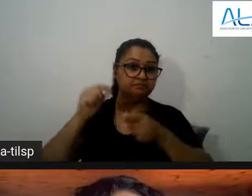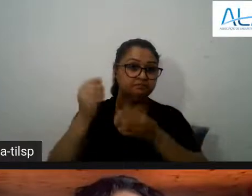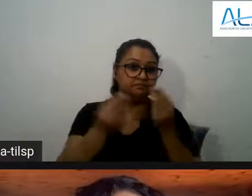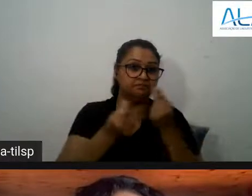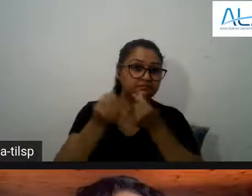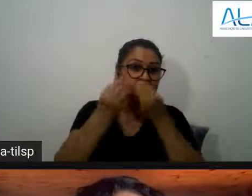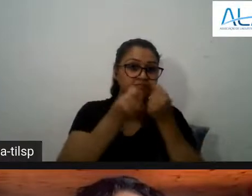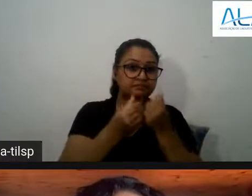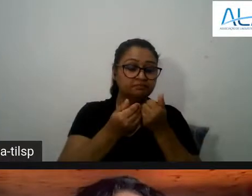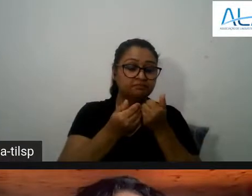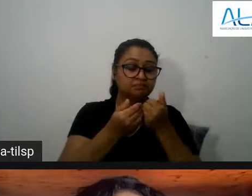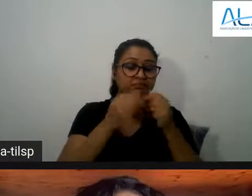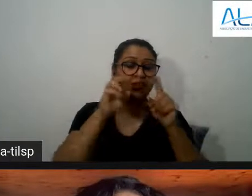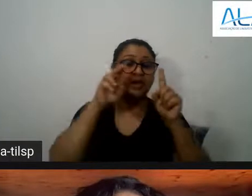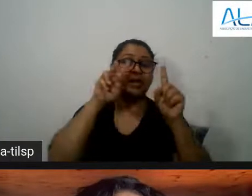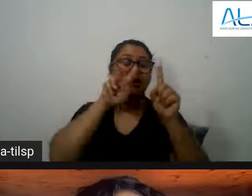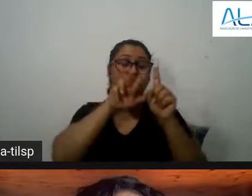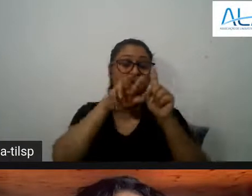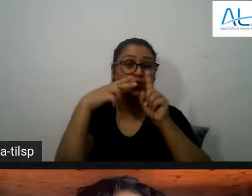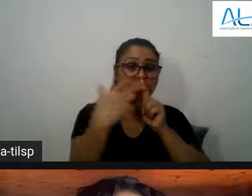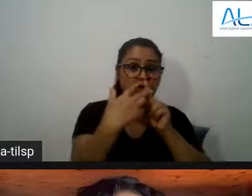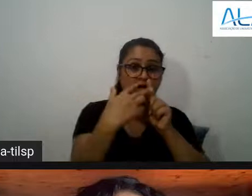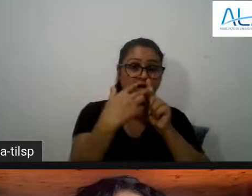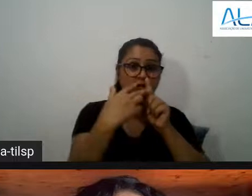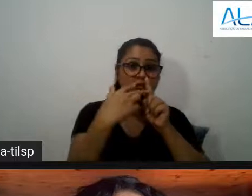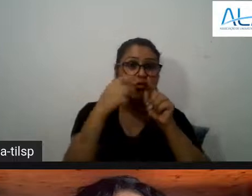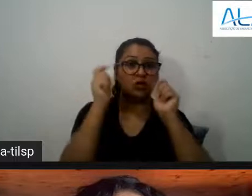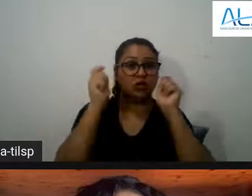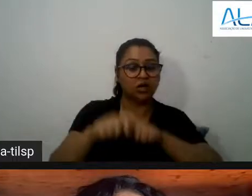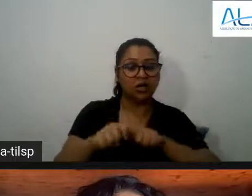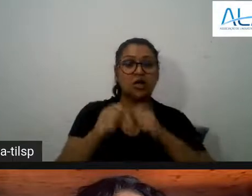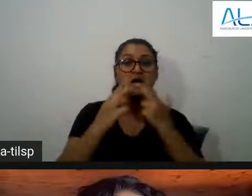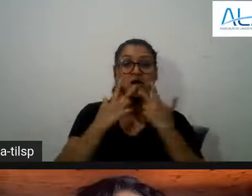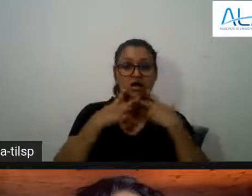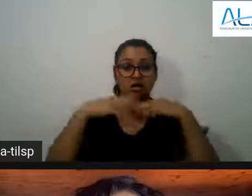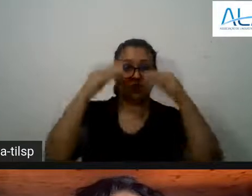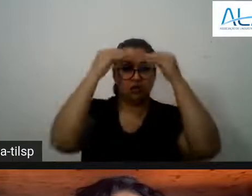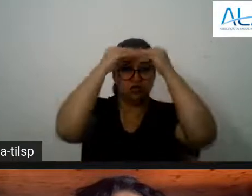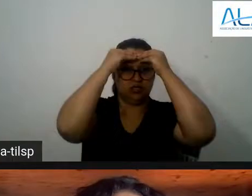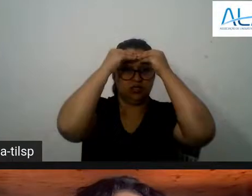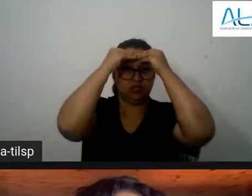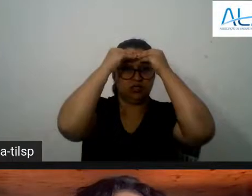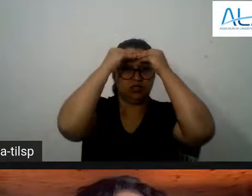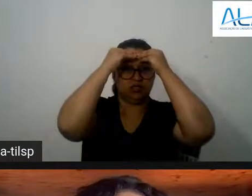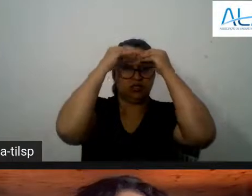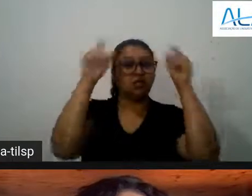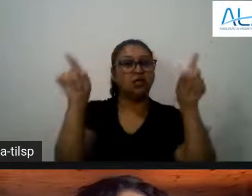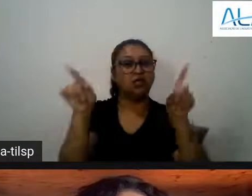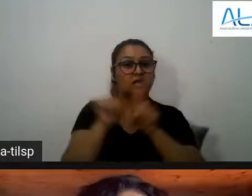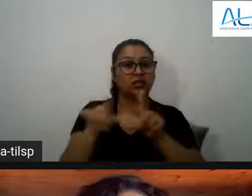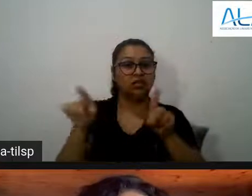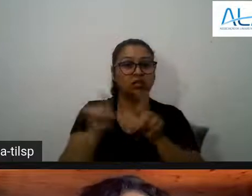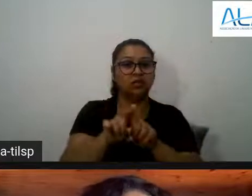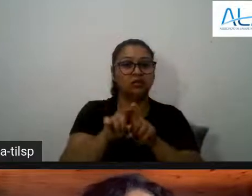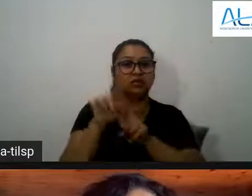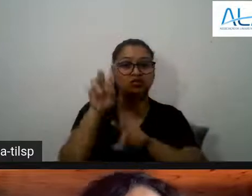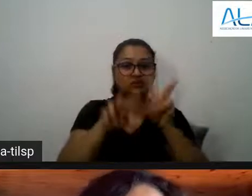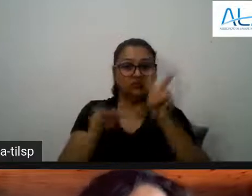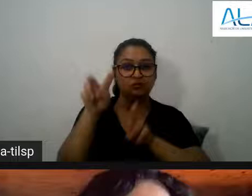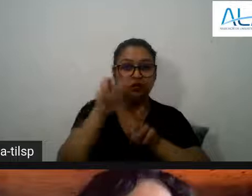a relação que se estabelece entre esta vertente mais linguística e esta vertente mais visual